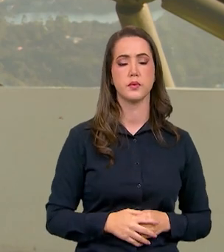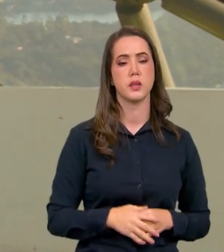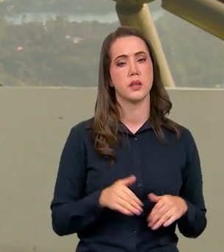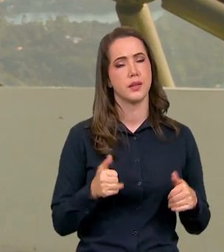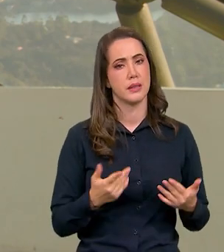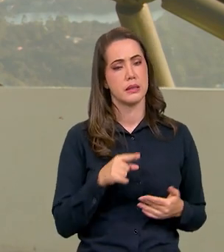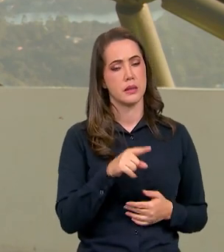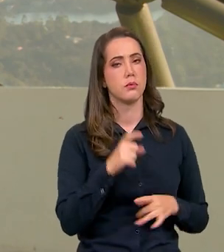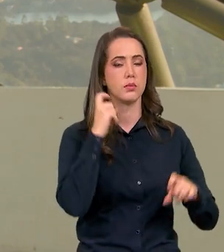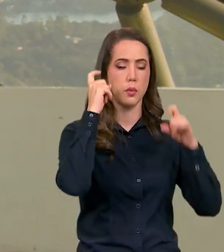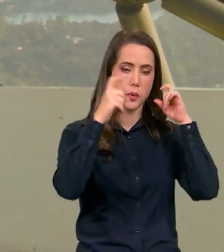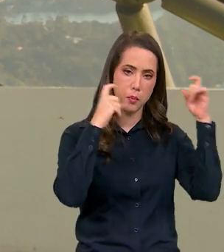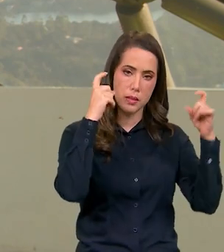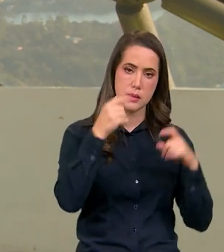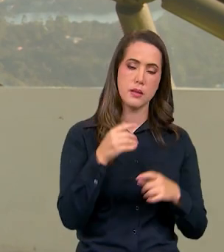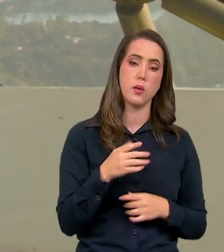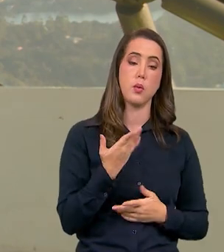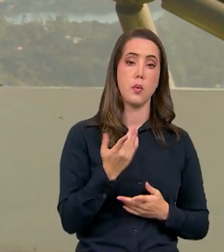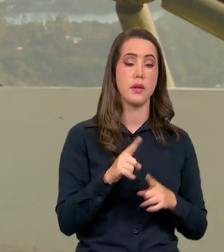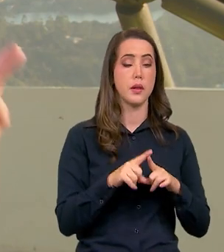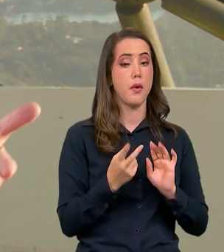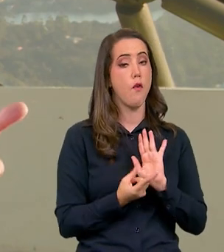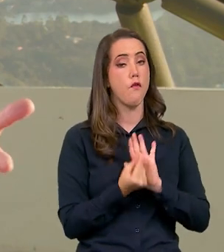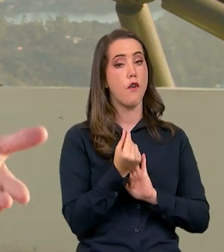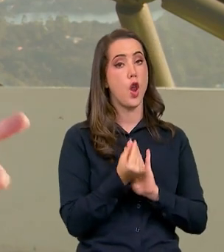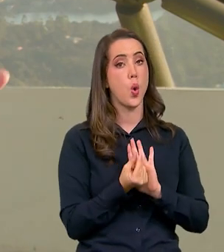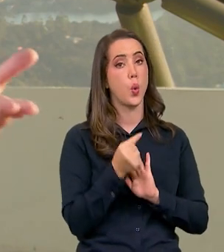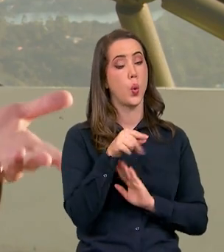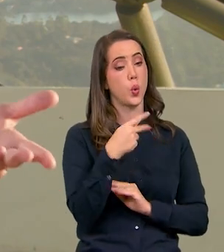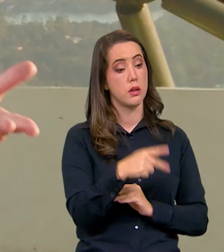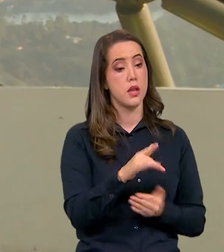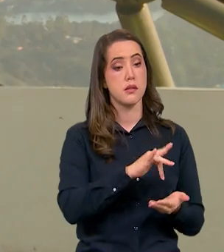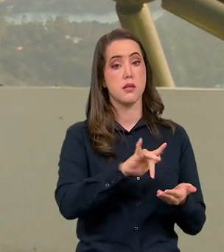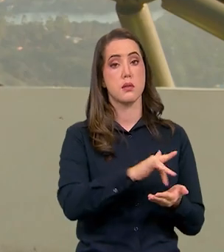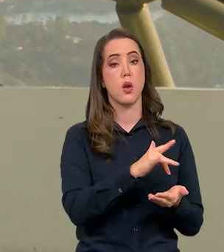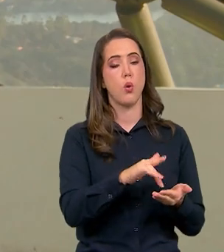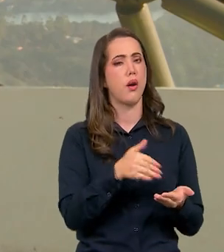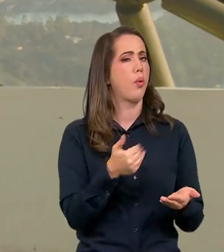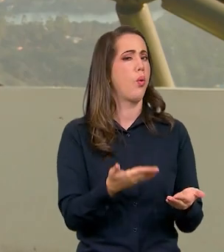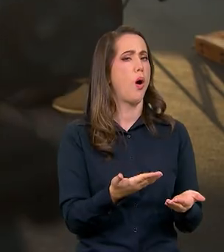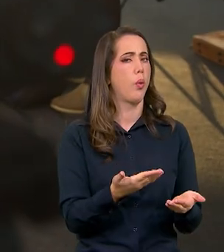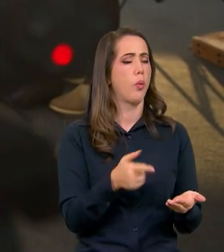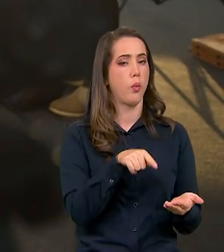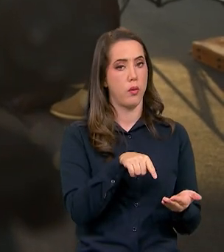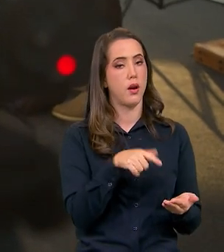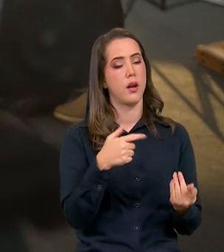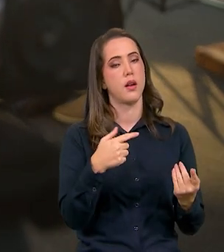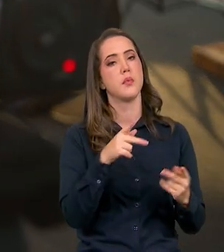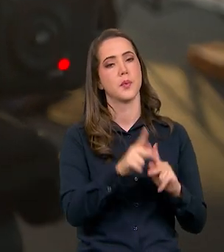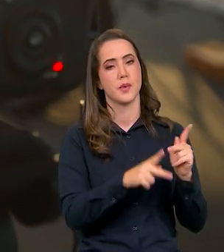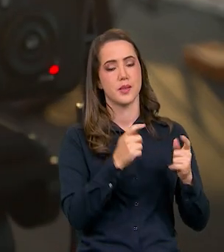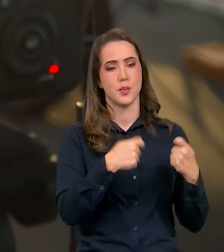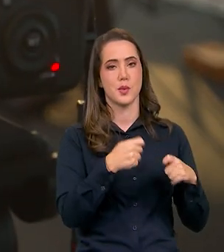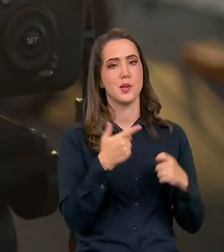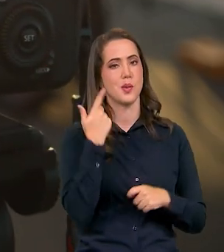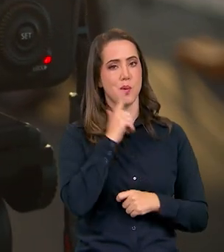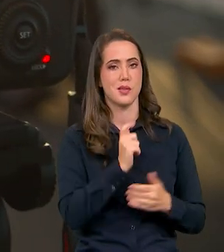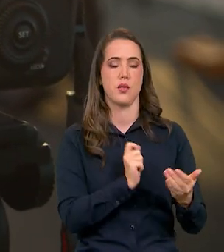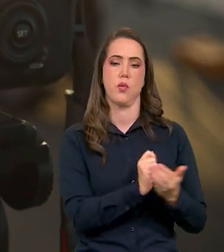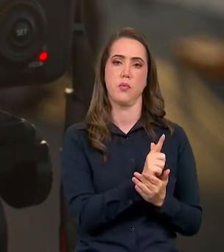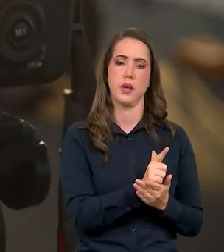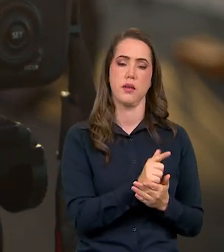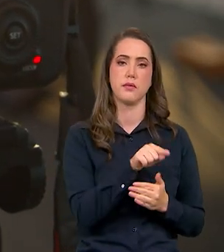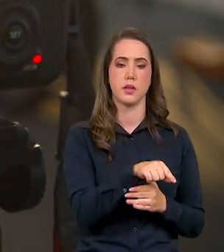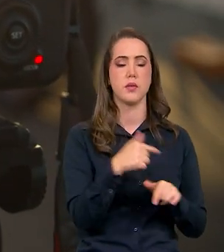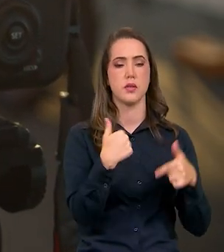essa tecnologia, então isso é uma preocupação, além do preço desses aparelhos para que a população tenha acesso. Então,